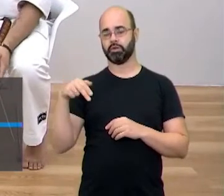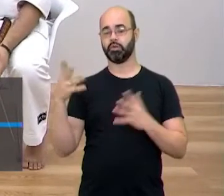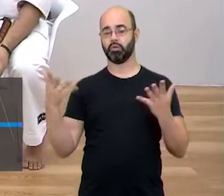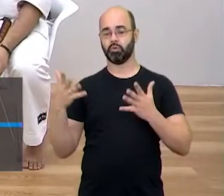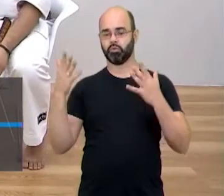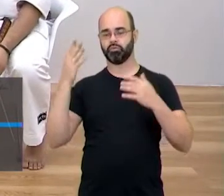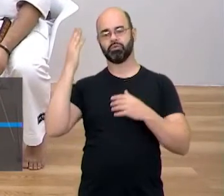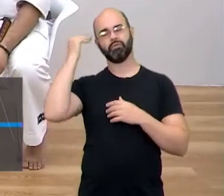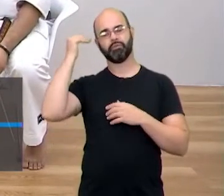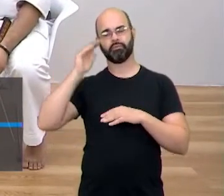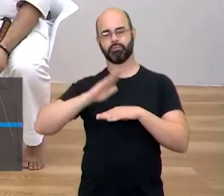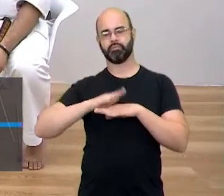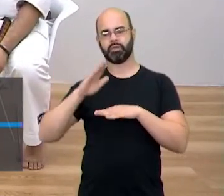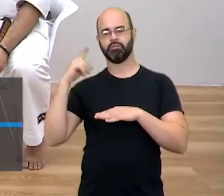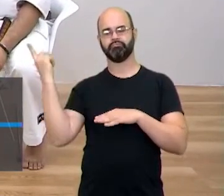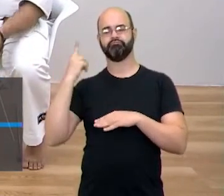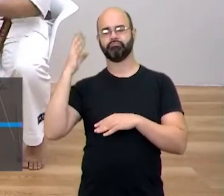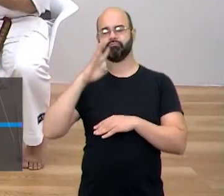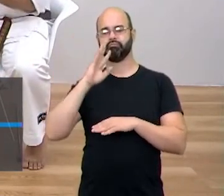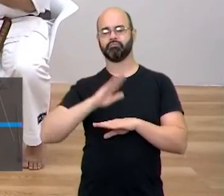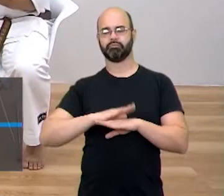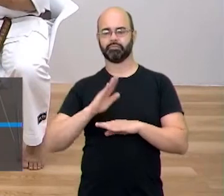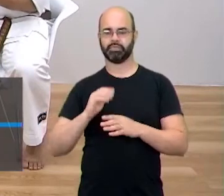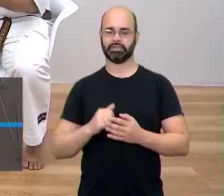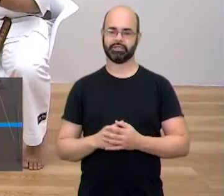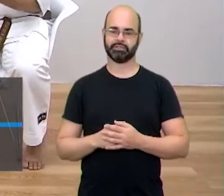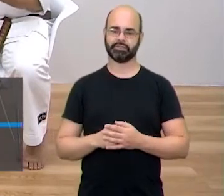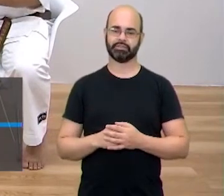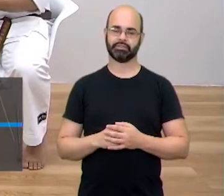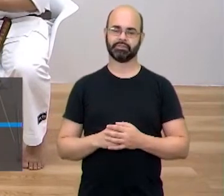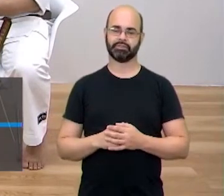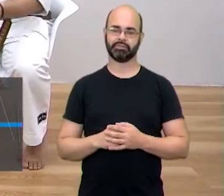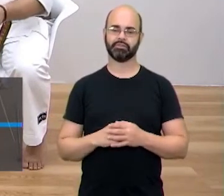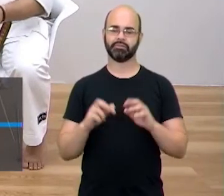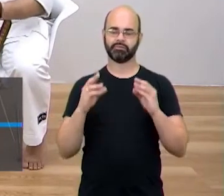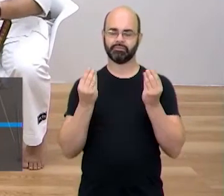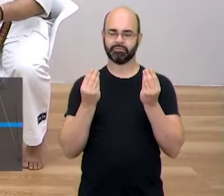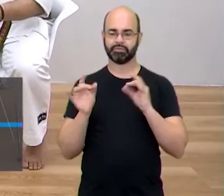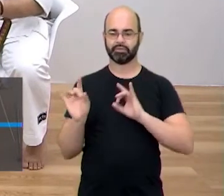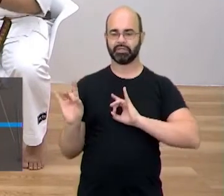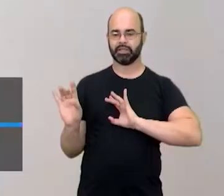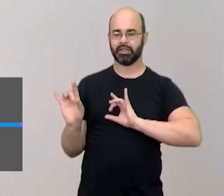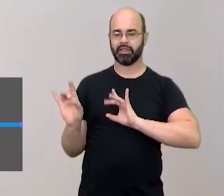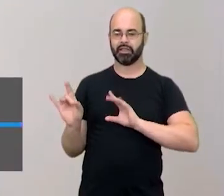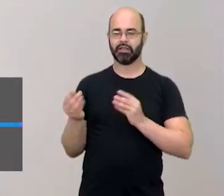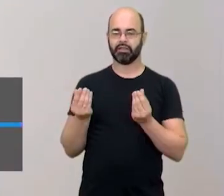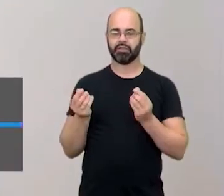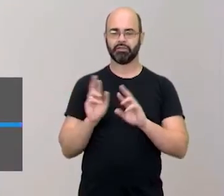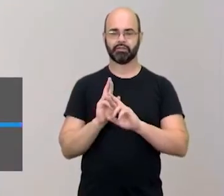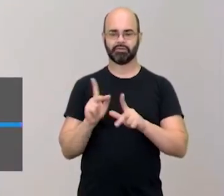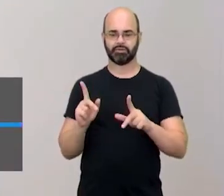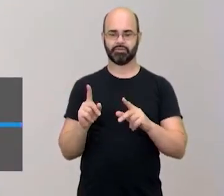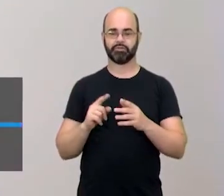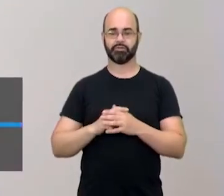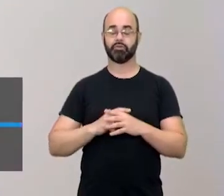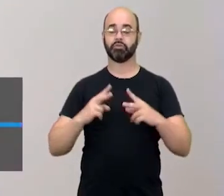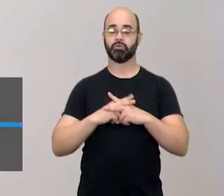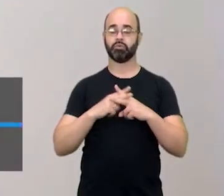mais popular. Ah, tá. Então tem diferenças de técnicas, algumas, e principalmente na luta.